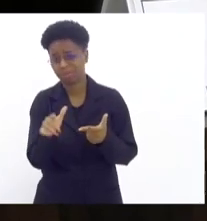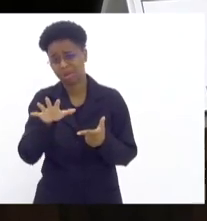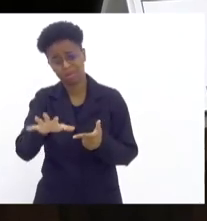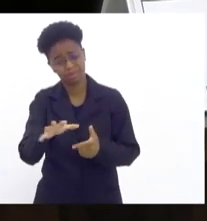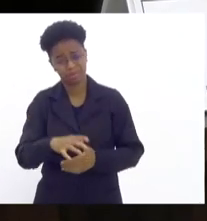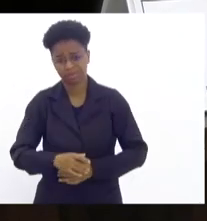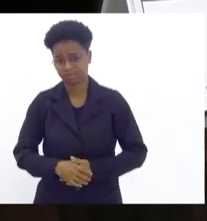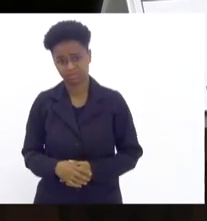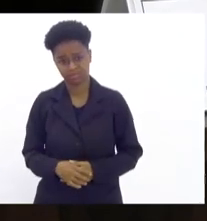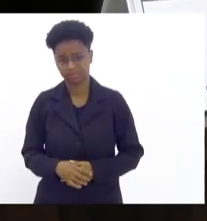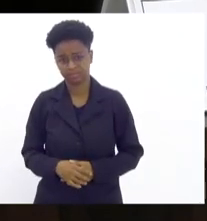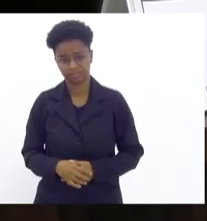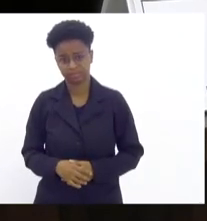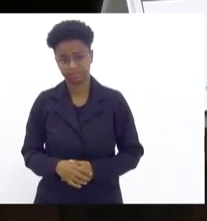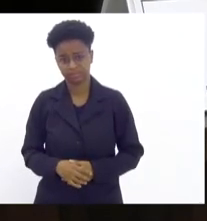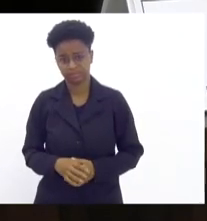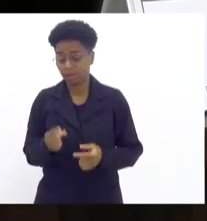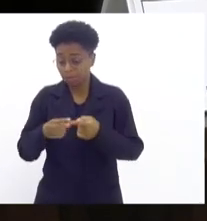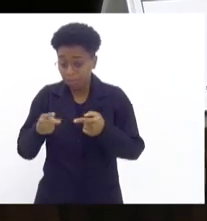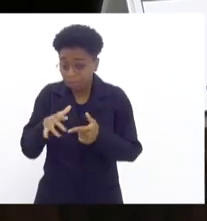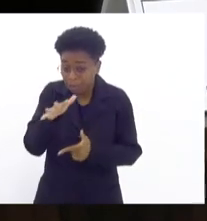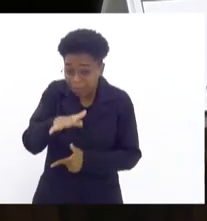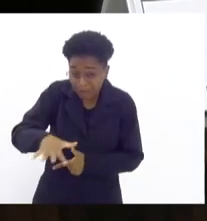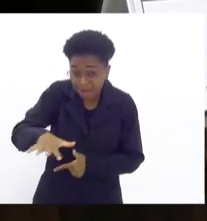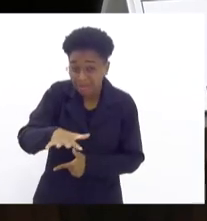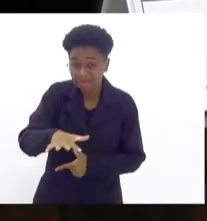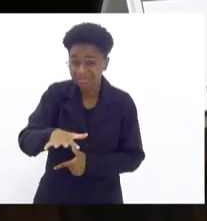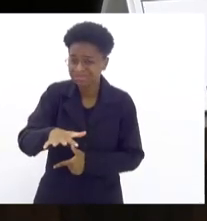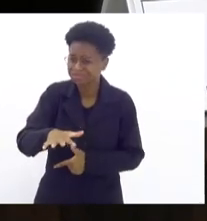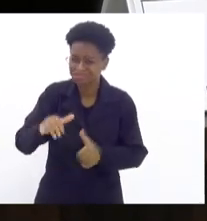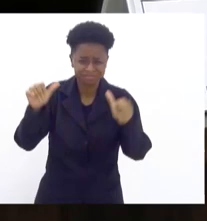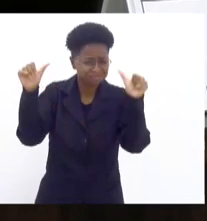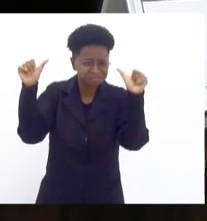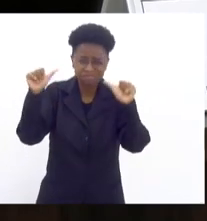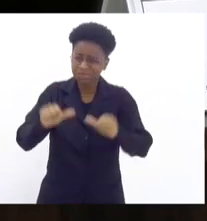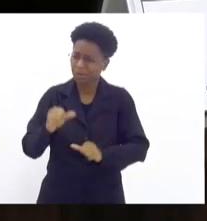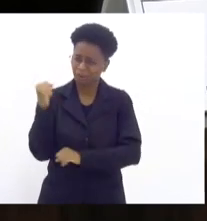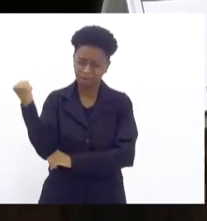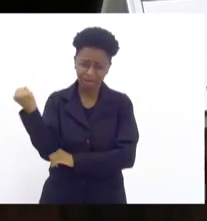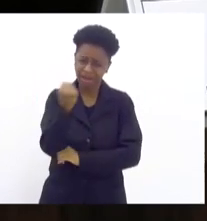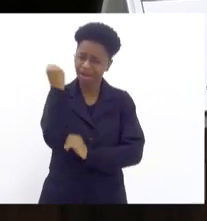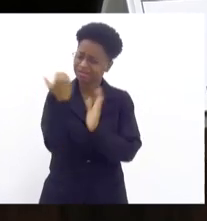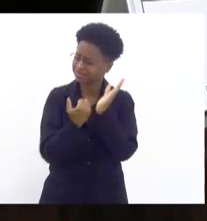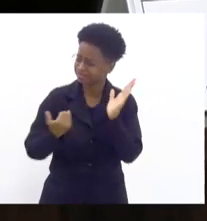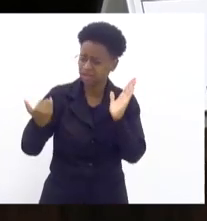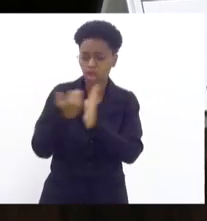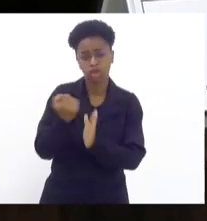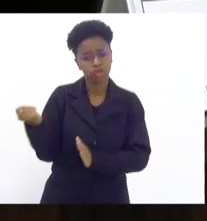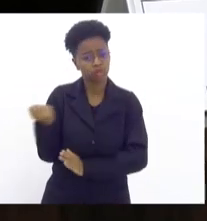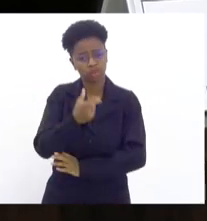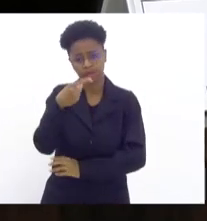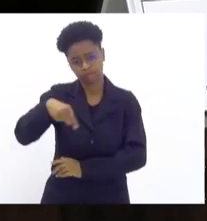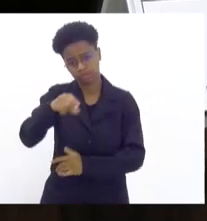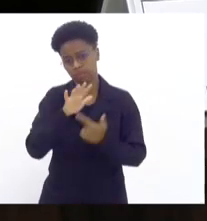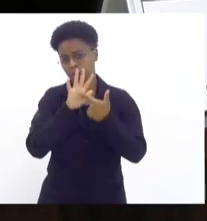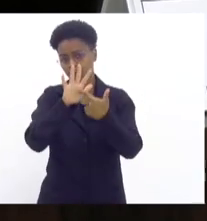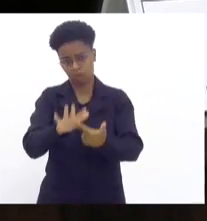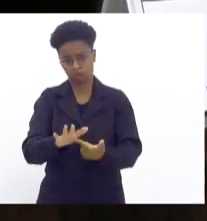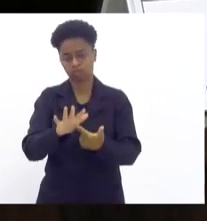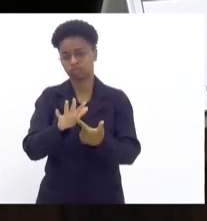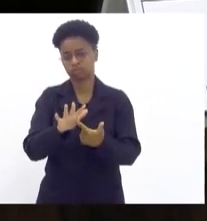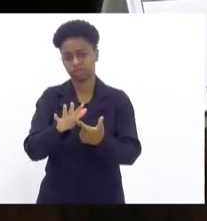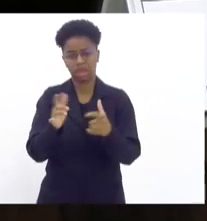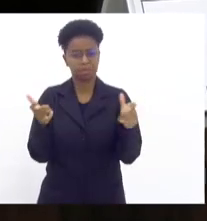Pina. O problema de Bras de Pina é muito mais grave do que o que está sendo demonstrado com a